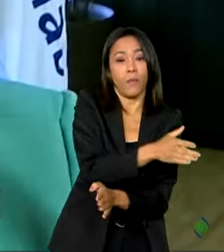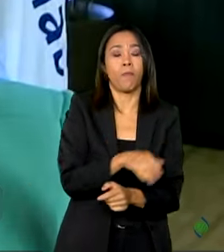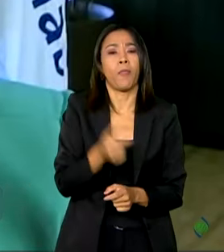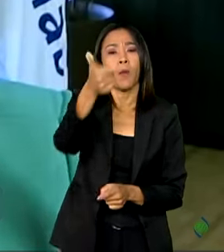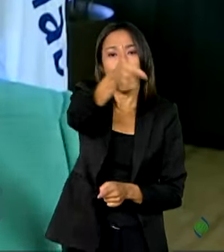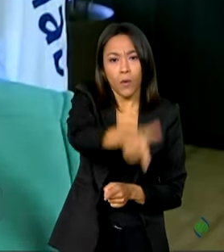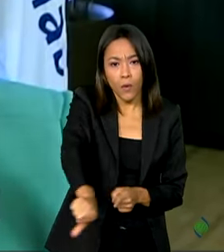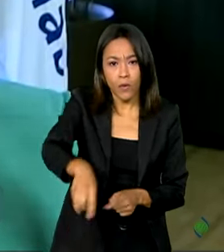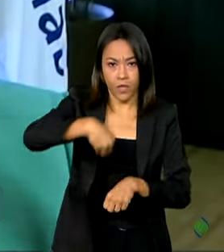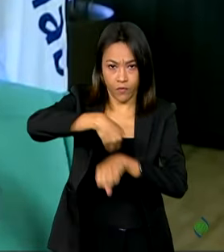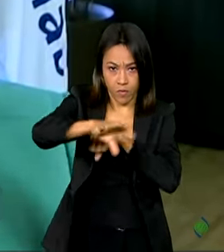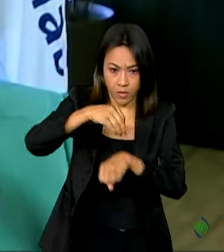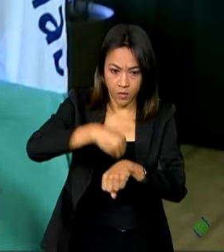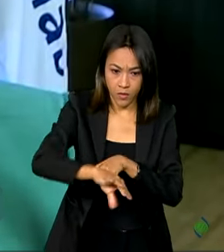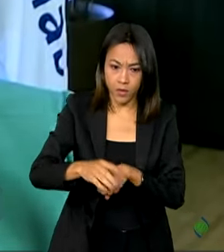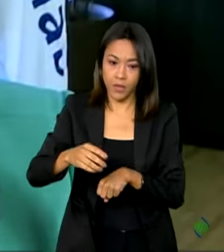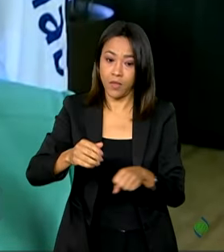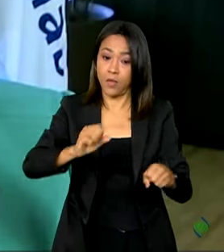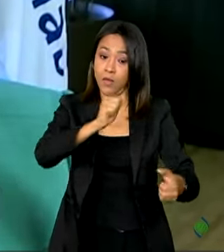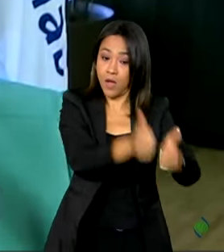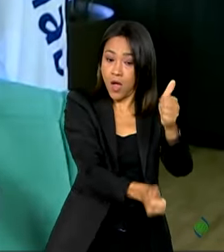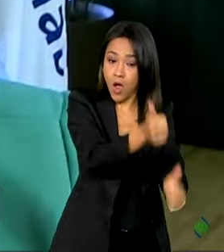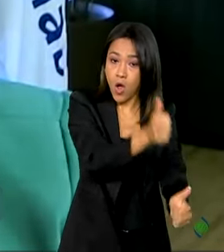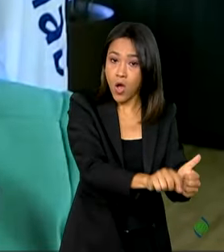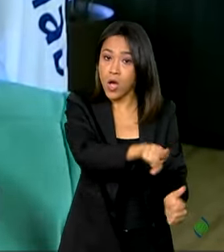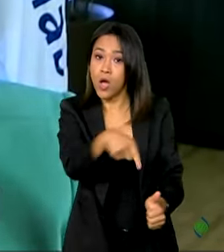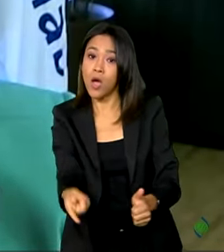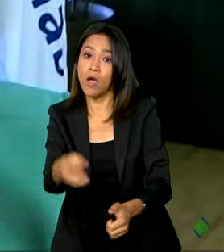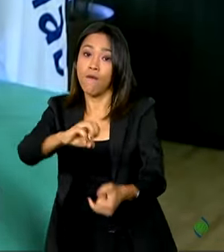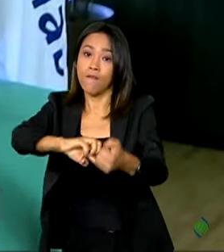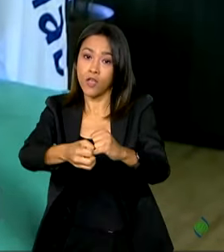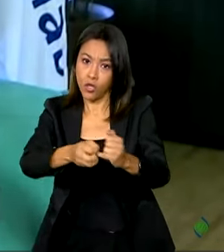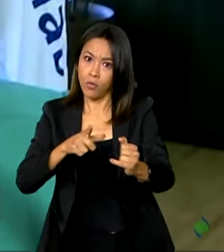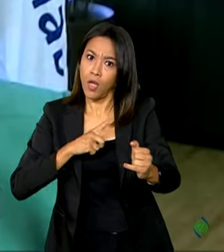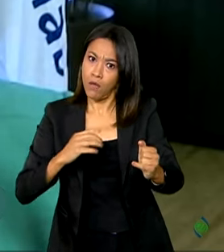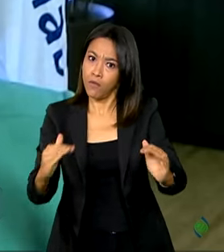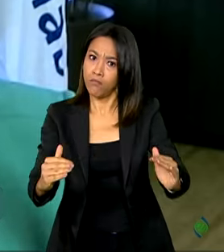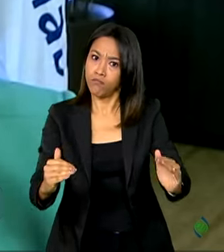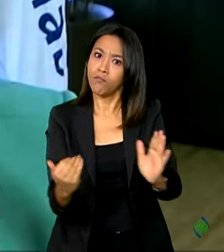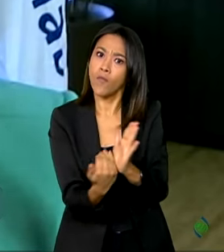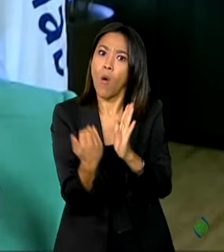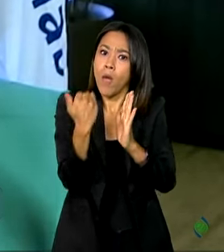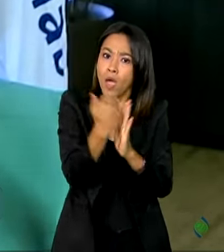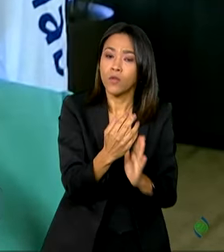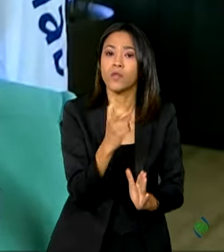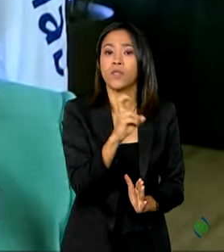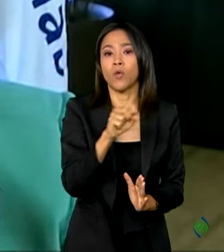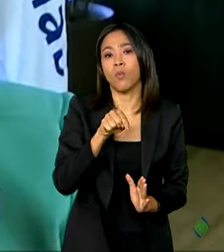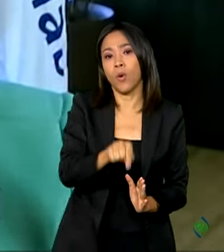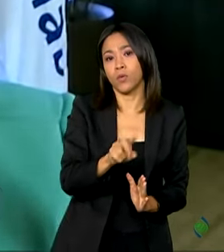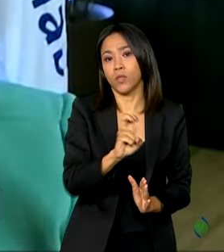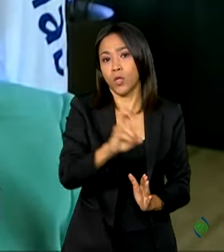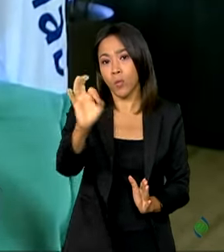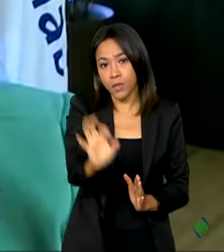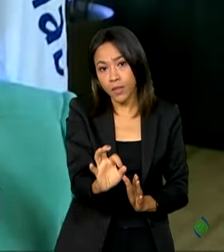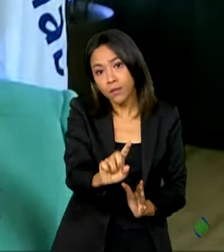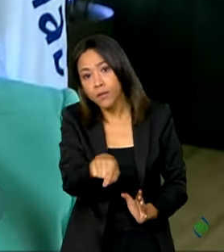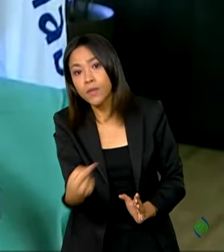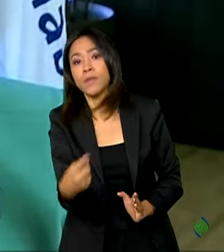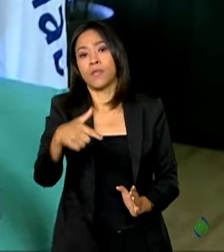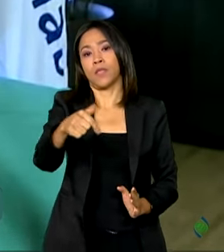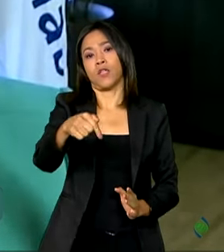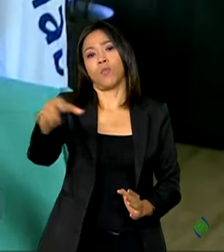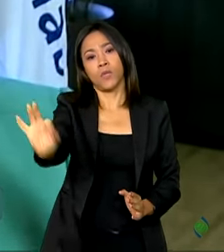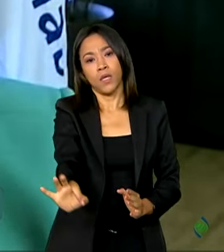destaque vai para o nosso arroz e feijão, que registraram acréscimos de 5,5% e 7%